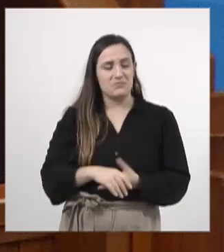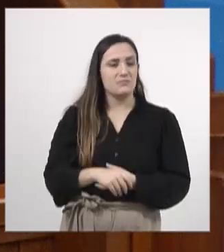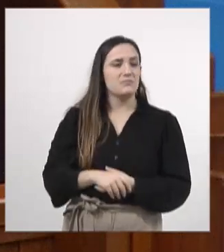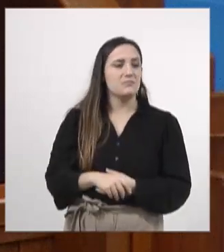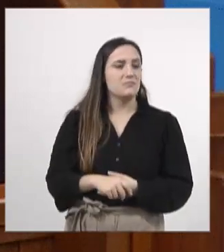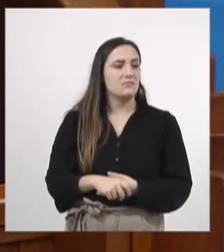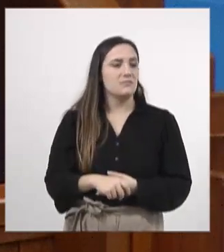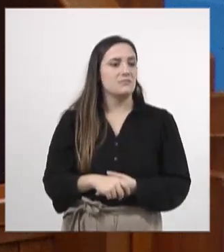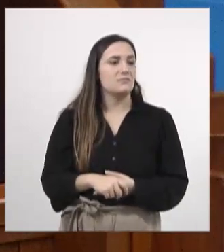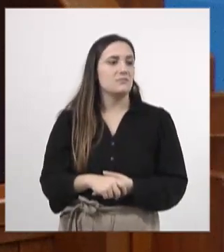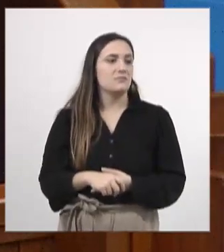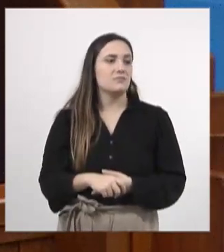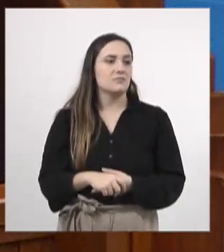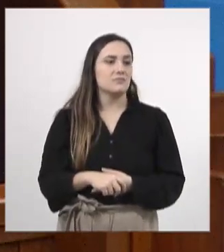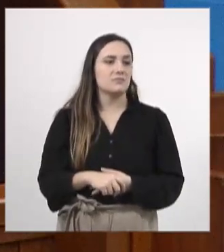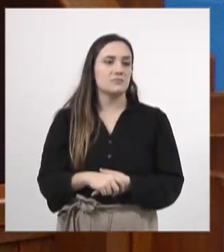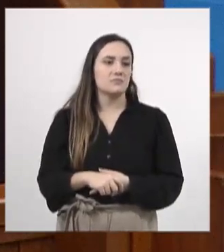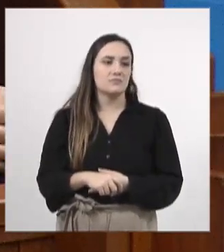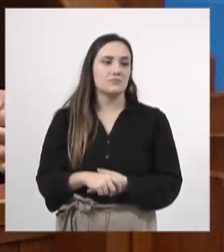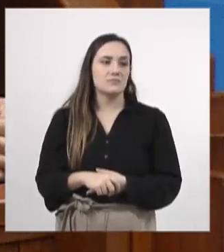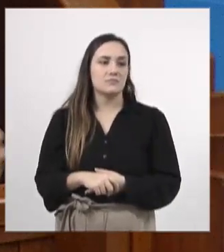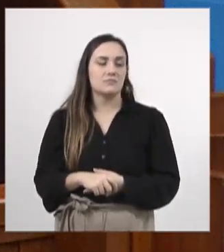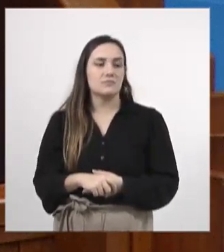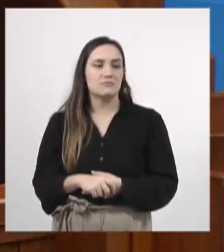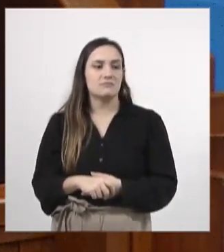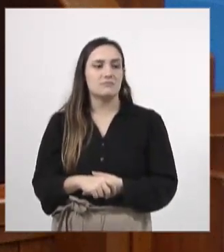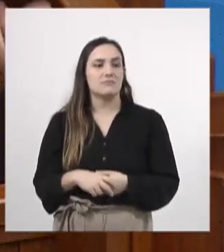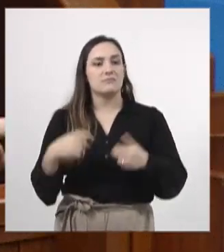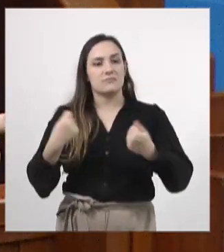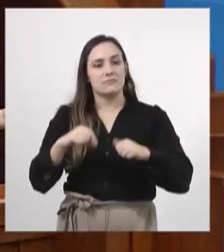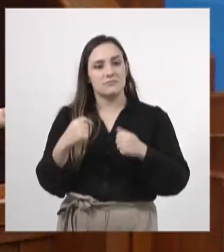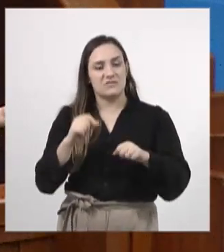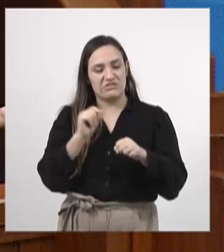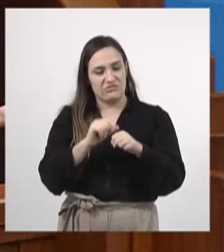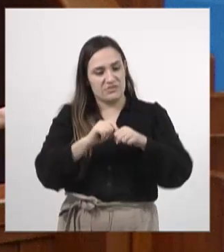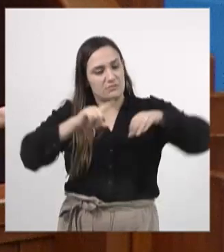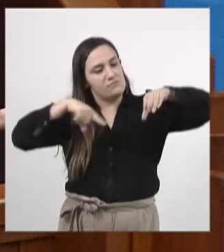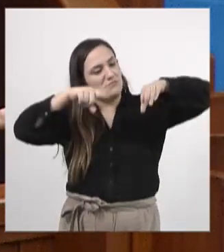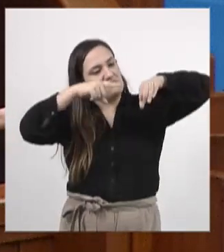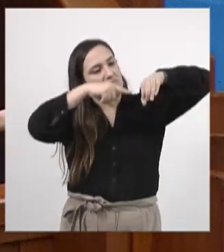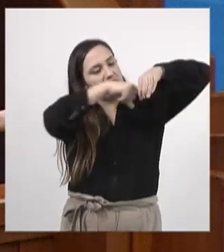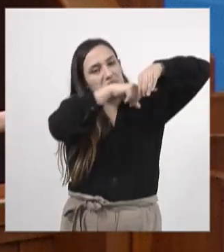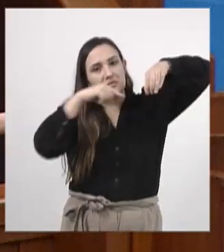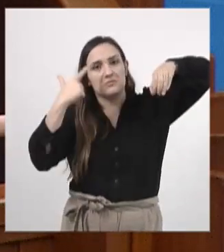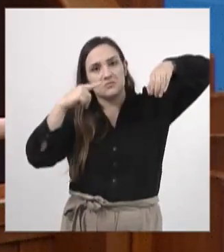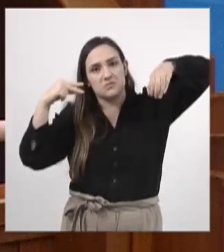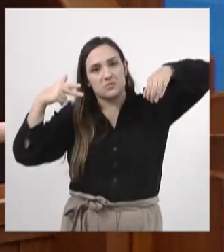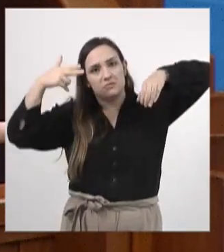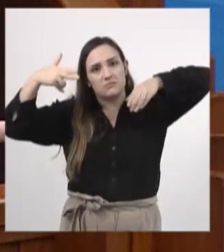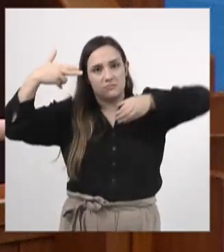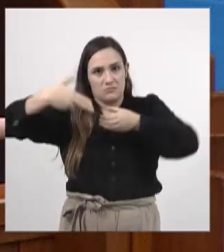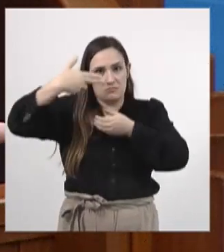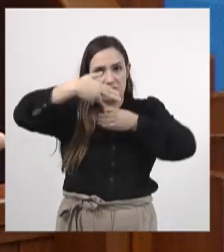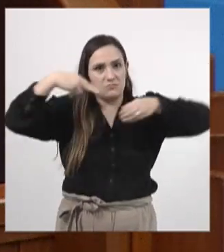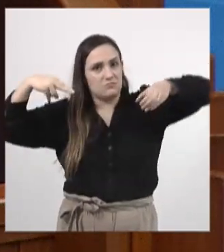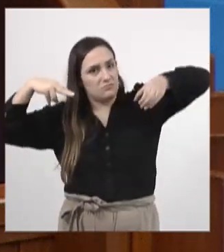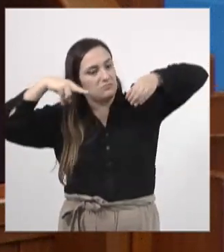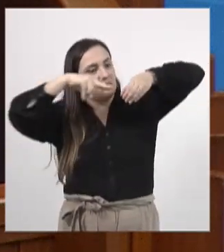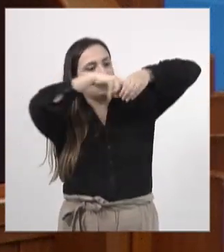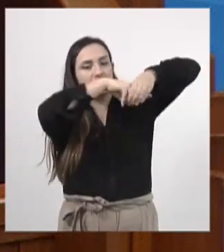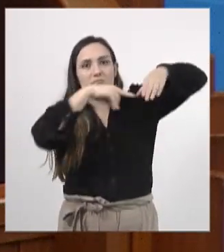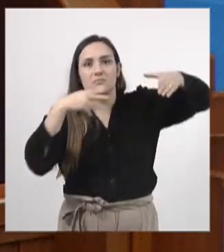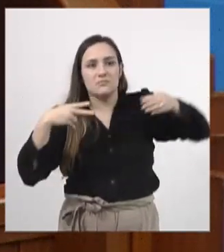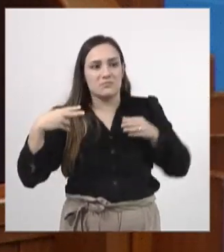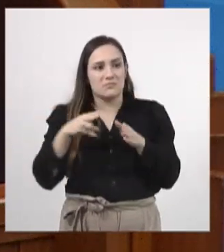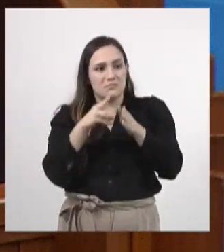E ainda mais, tem que fazer túnel, tem que explodir pedra para descer a serra. Quer dizer, é um